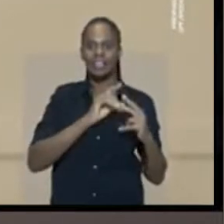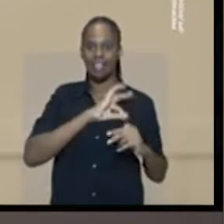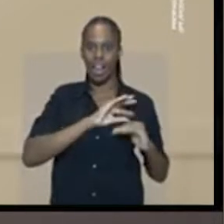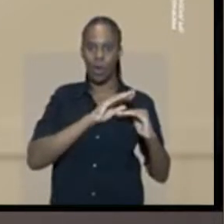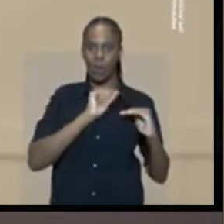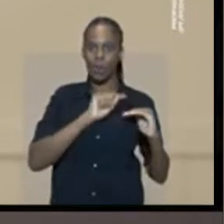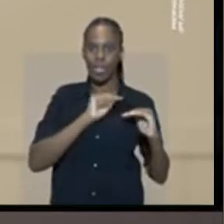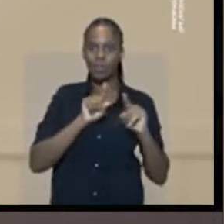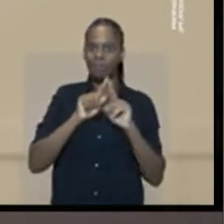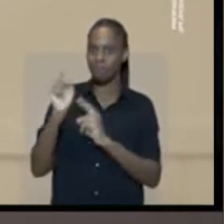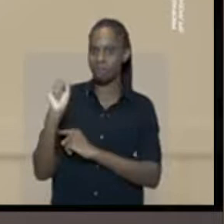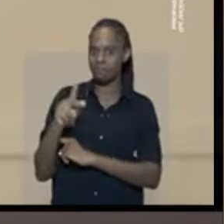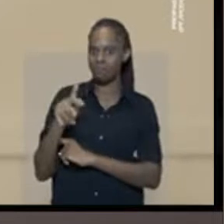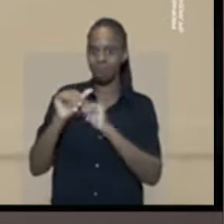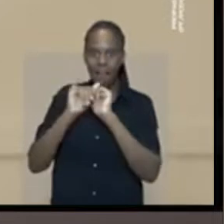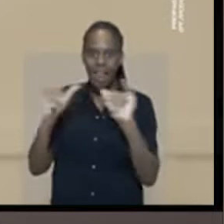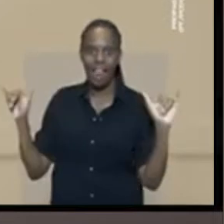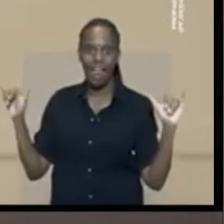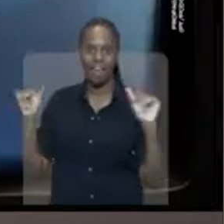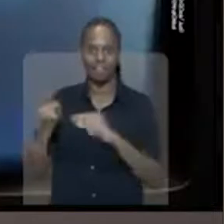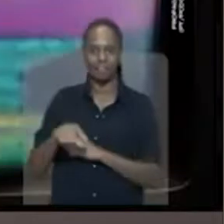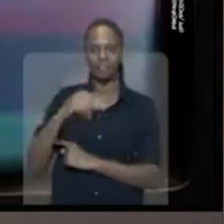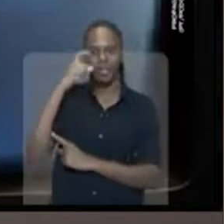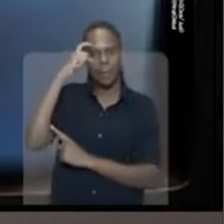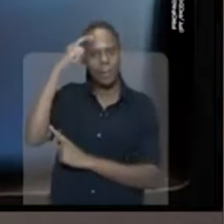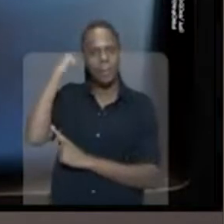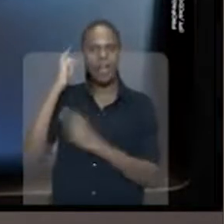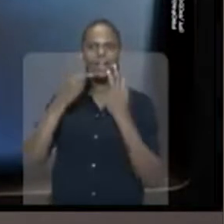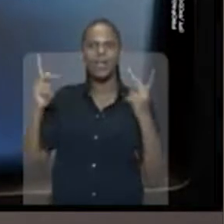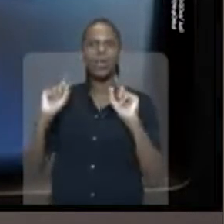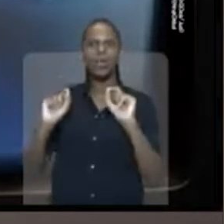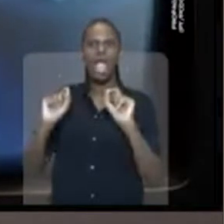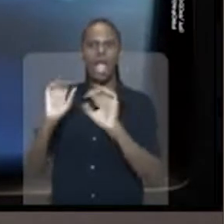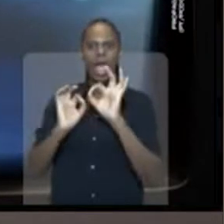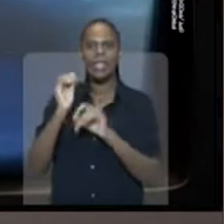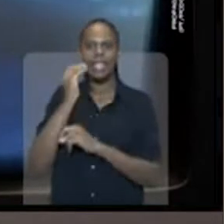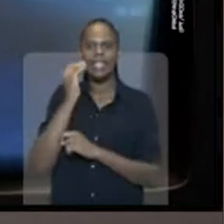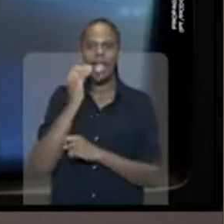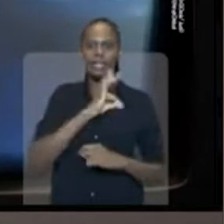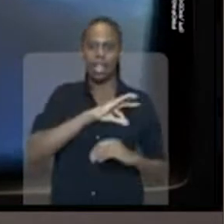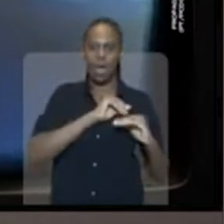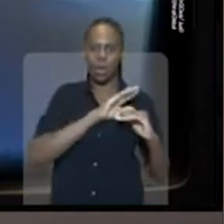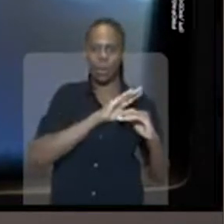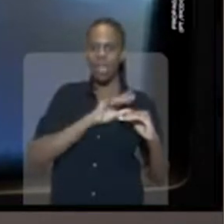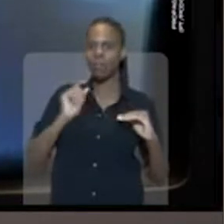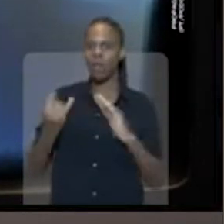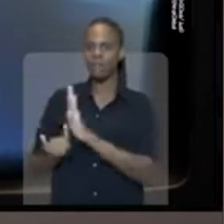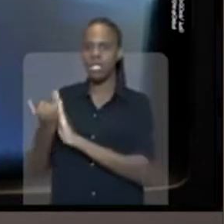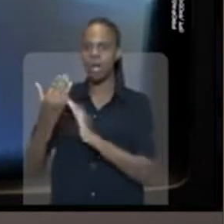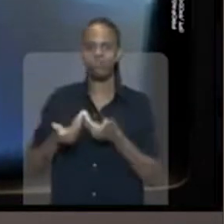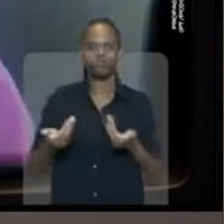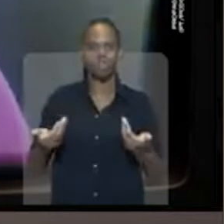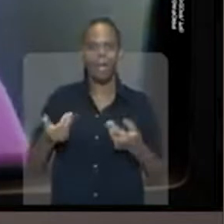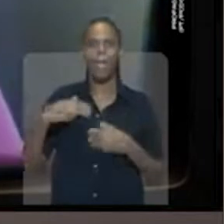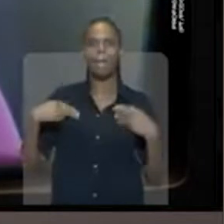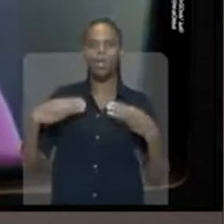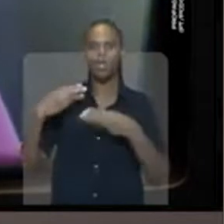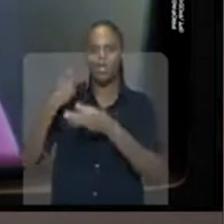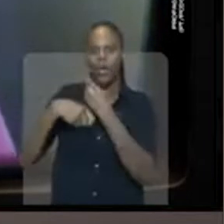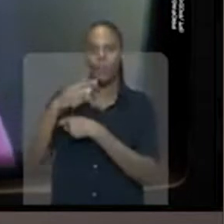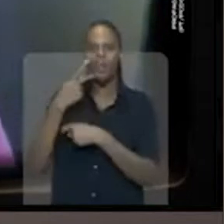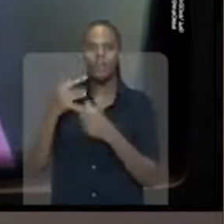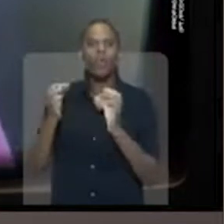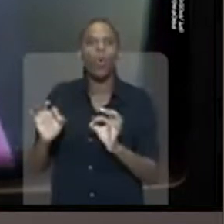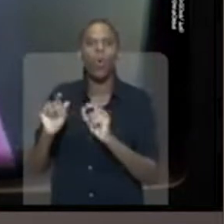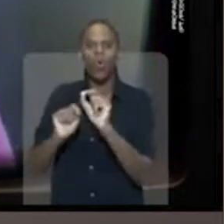reajuste do salário mínimo e da aposentadoria. Ministro Paulo Guedes admite plano para desvincular salário mínimo da inflação. O ministro da